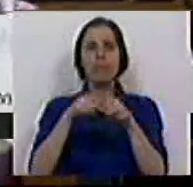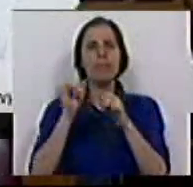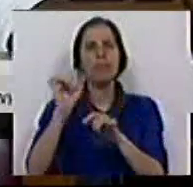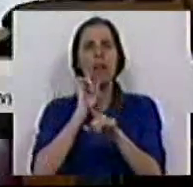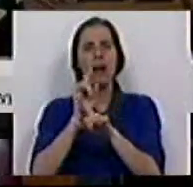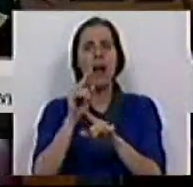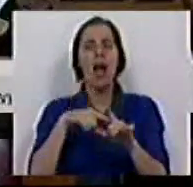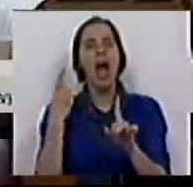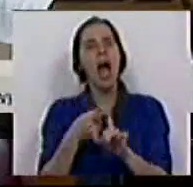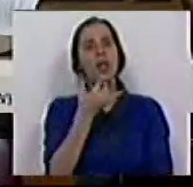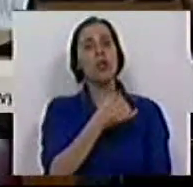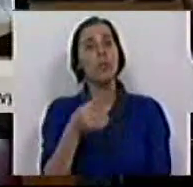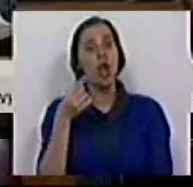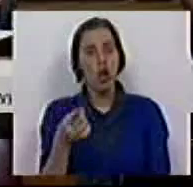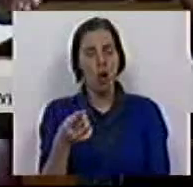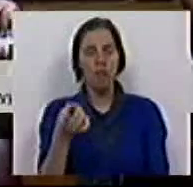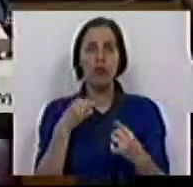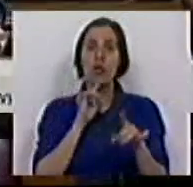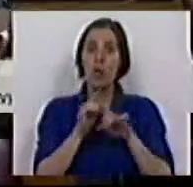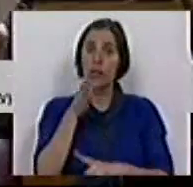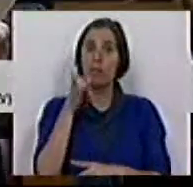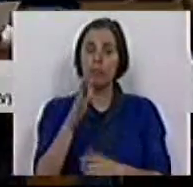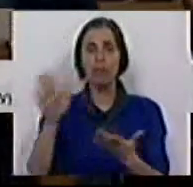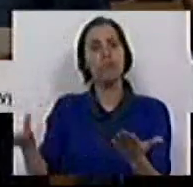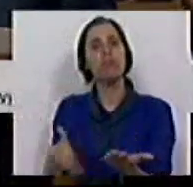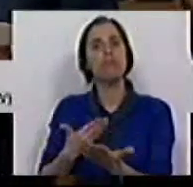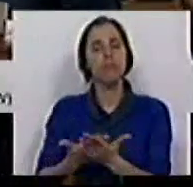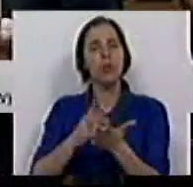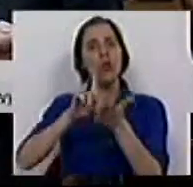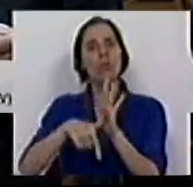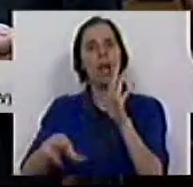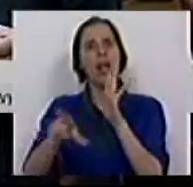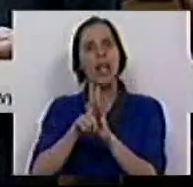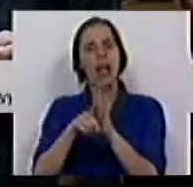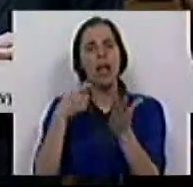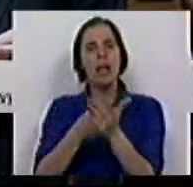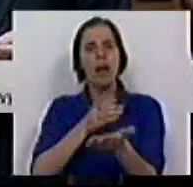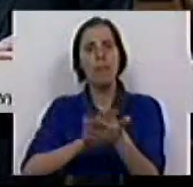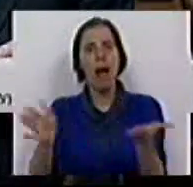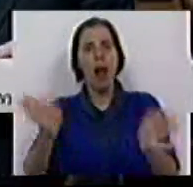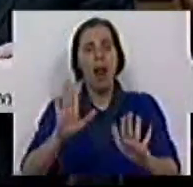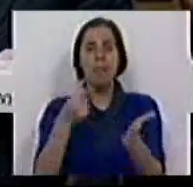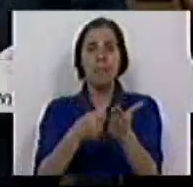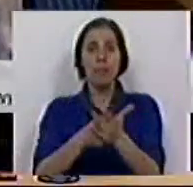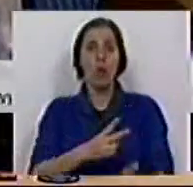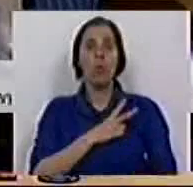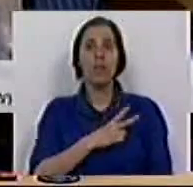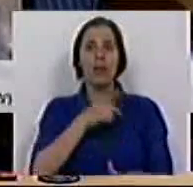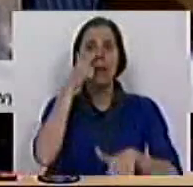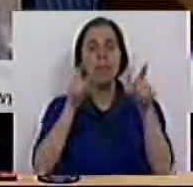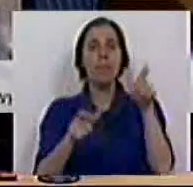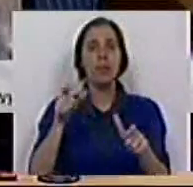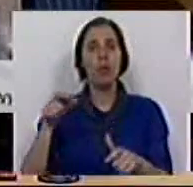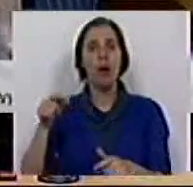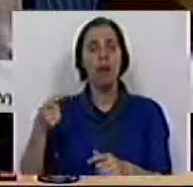seu partido em 2009 e também o Sr. Deputado apresentaram um projeto de lei para isentar do pagamento de propinas pessoas que